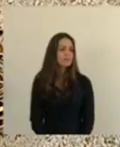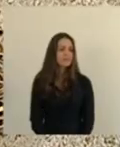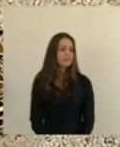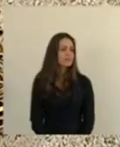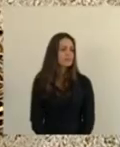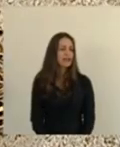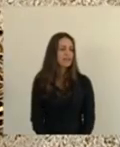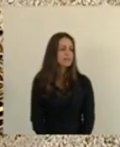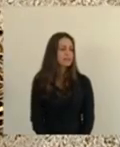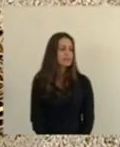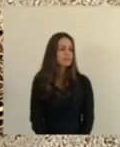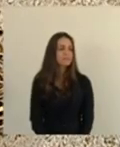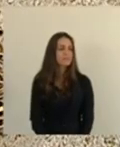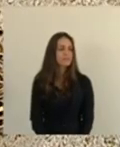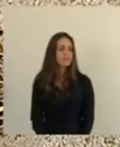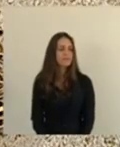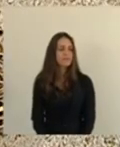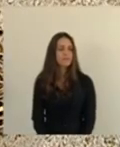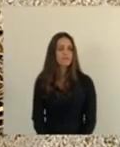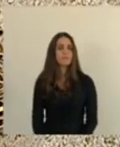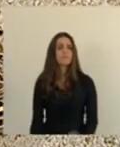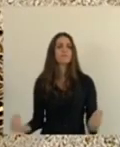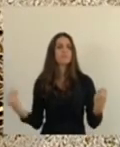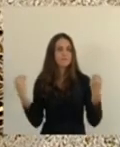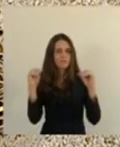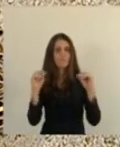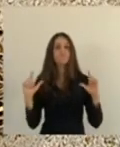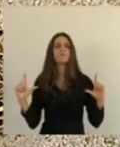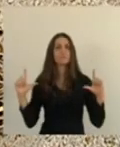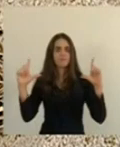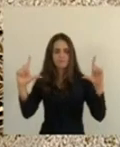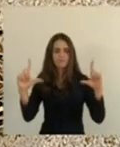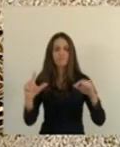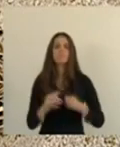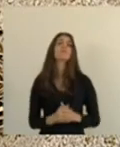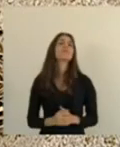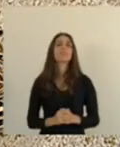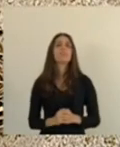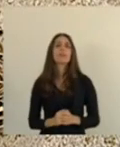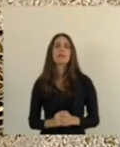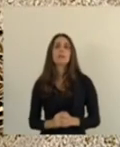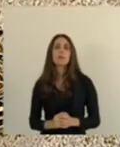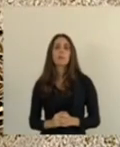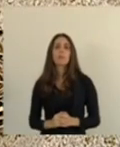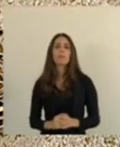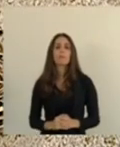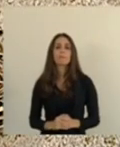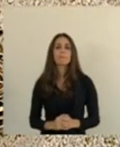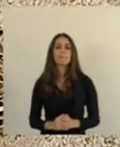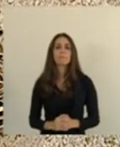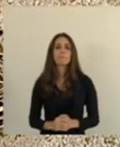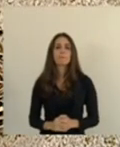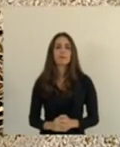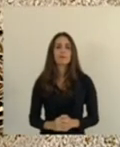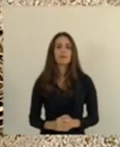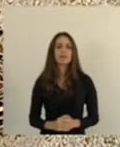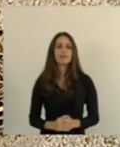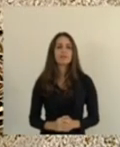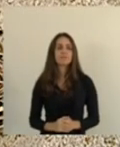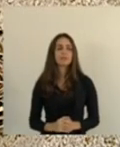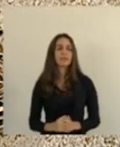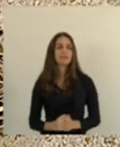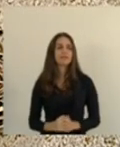Fabiana, você coloca a outra tela, por favor. Sr. Presidente, muito boa, muito boa tarde.